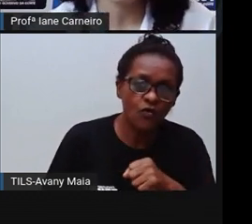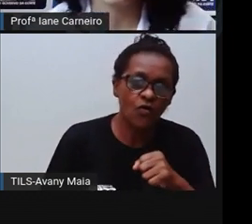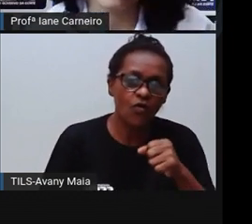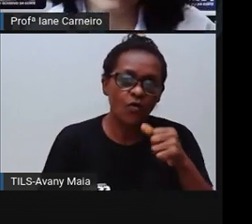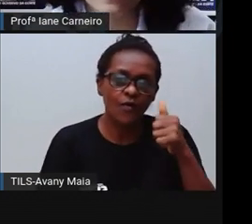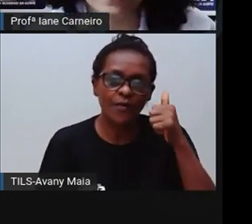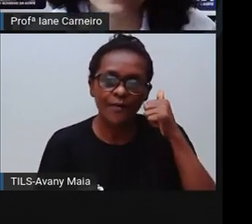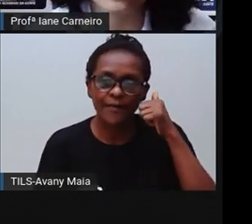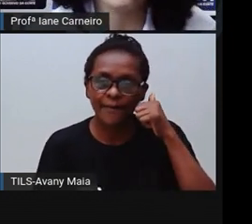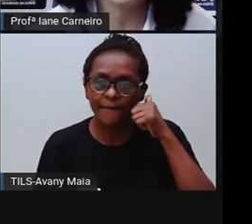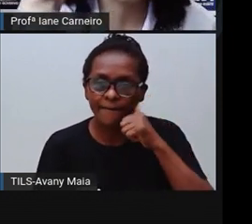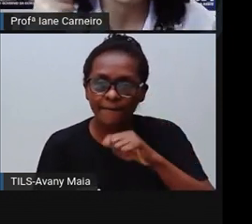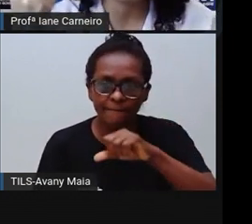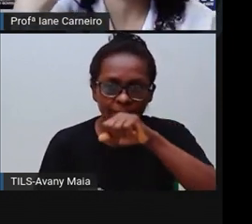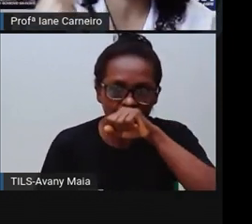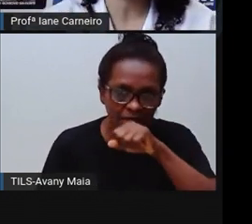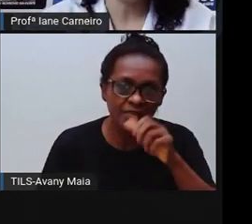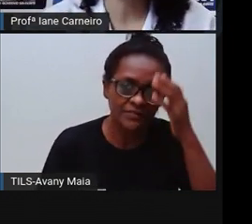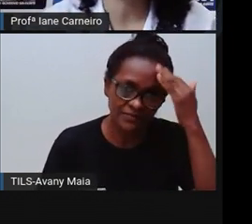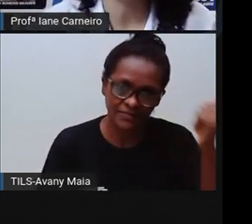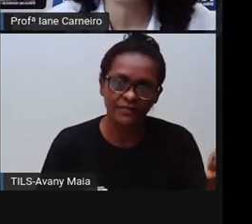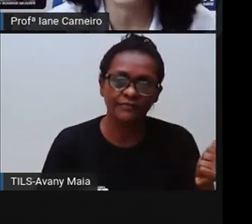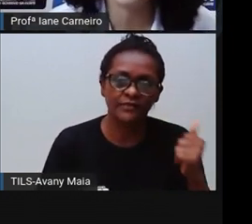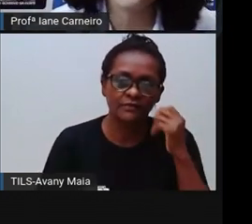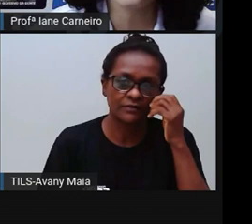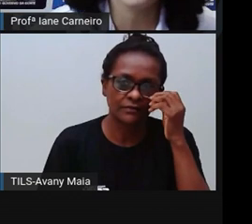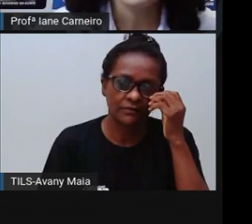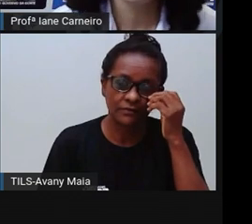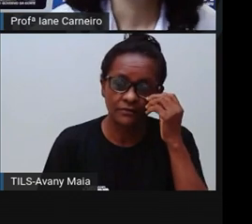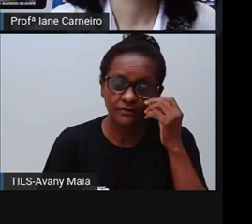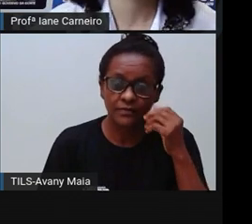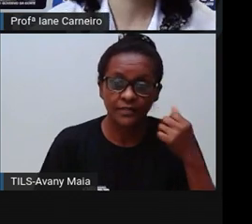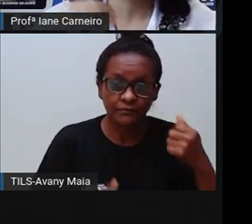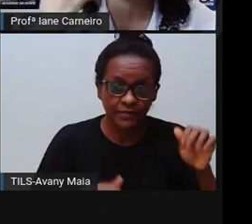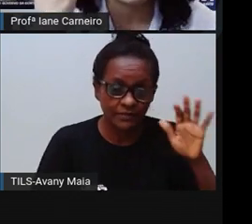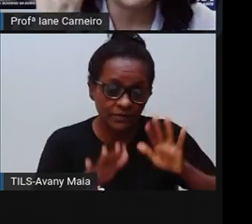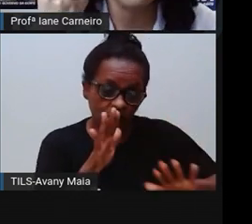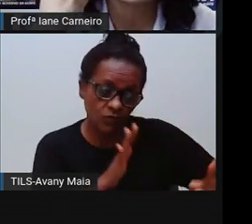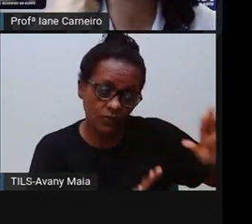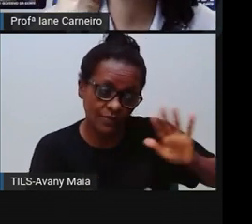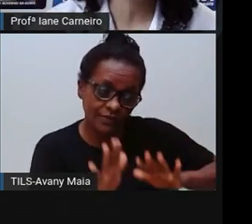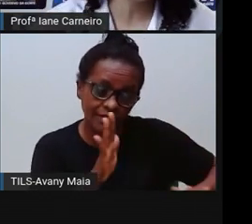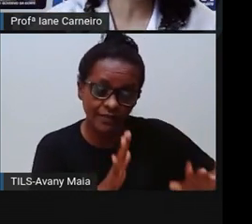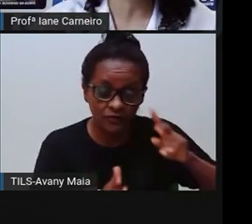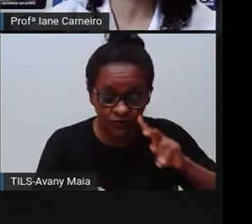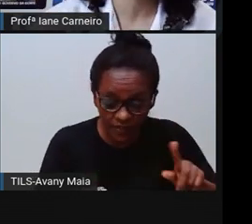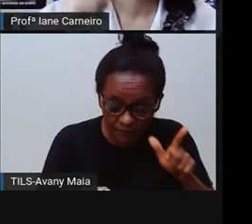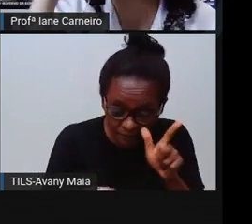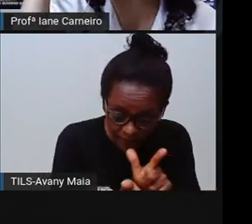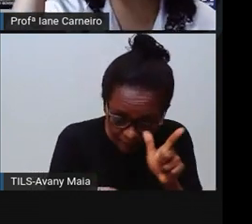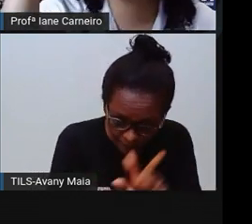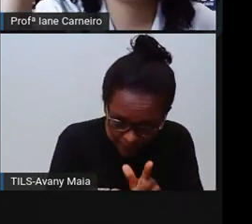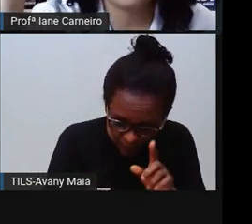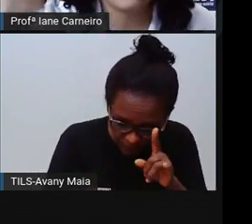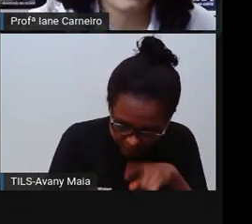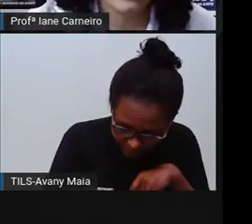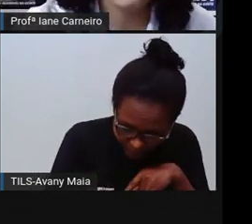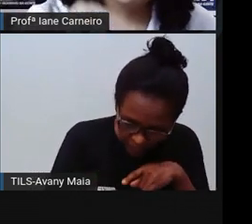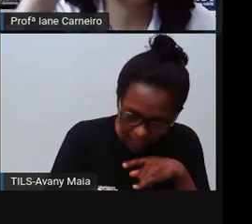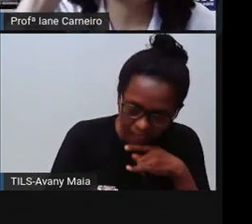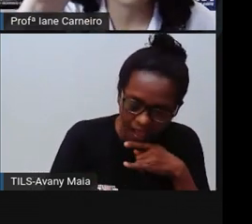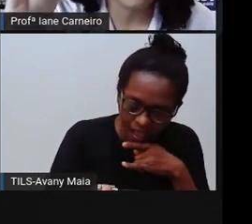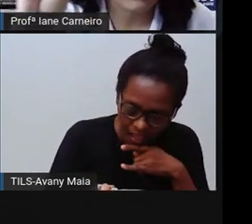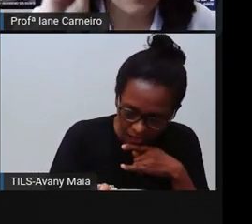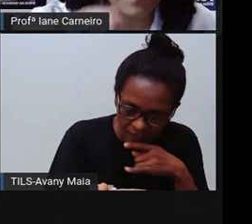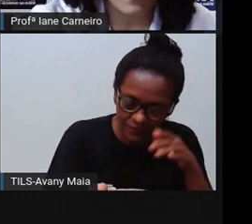ler aquela receita. E às vezes é até difícil para a gente que é adulto, viu? A gente tem que ir lá, o médico tem que explicar, o